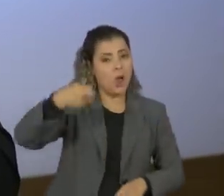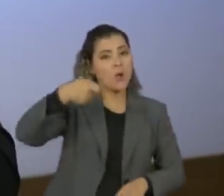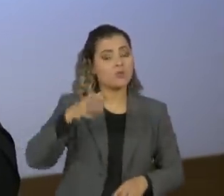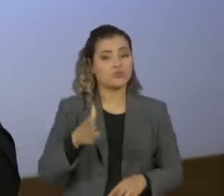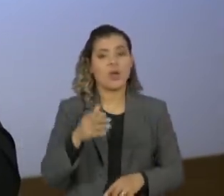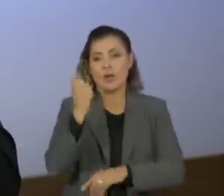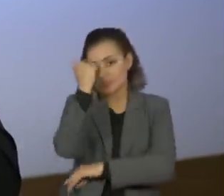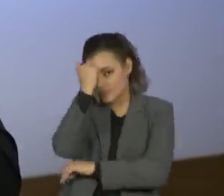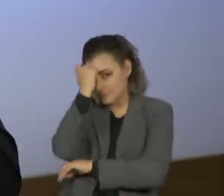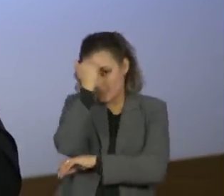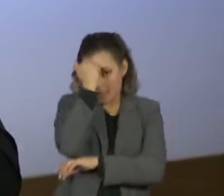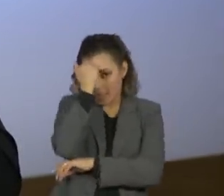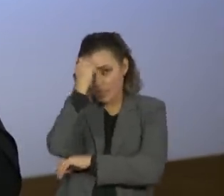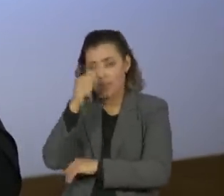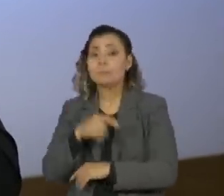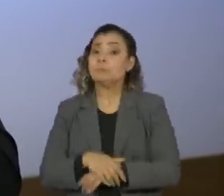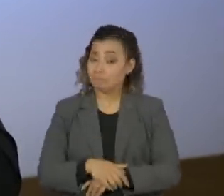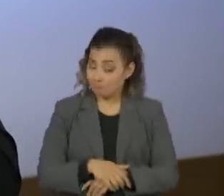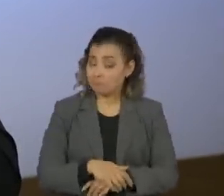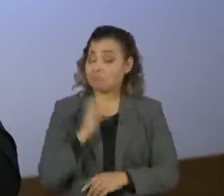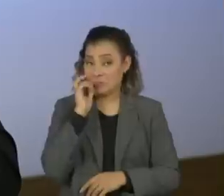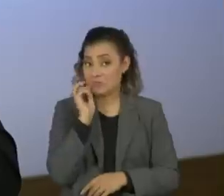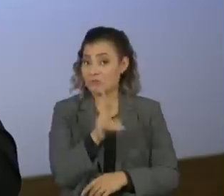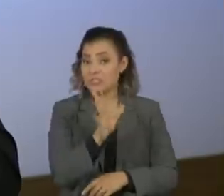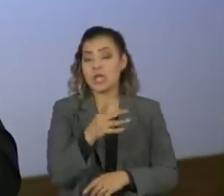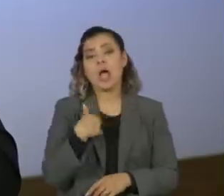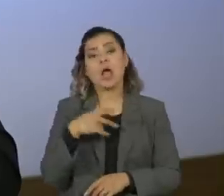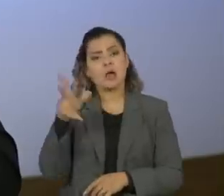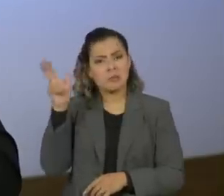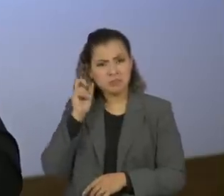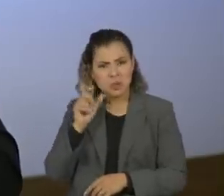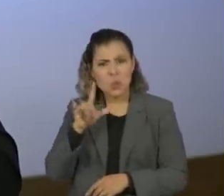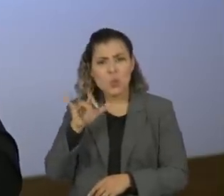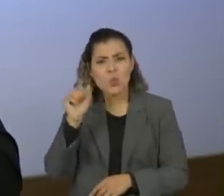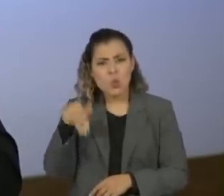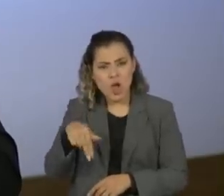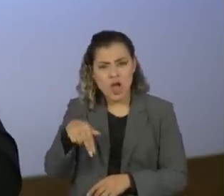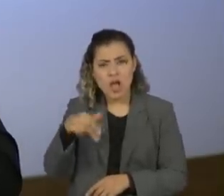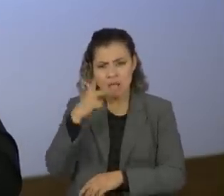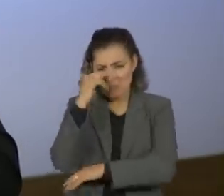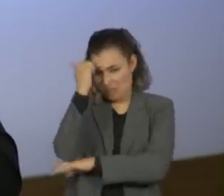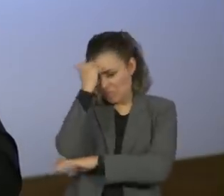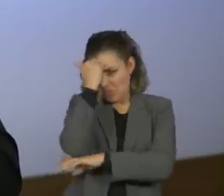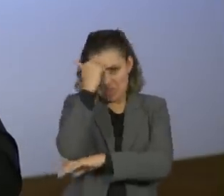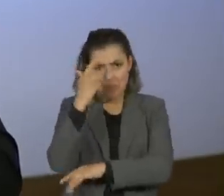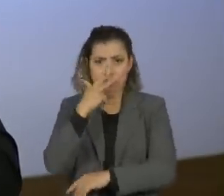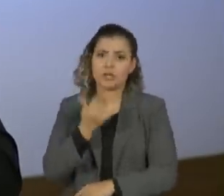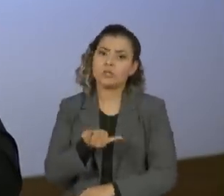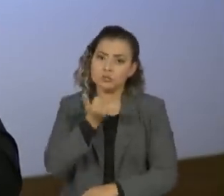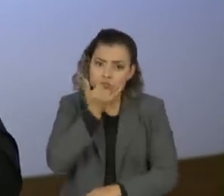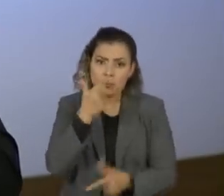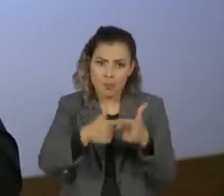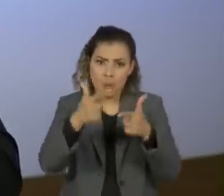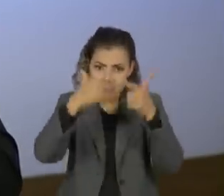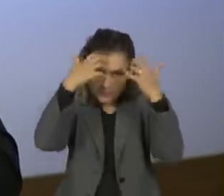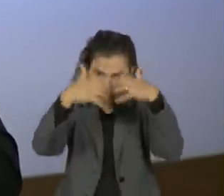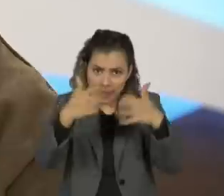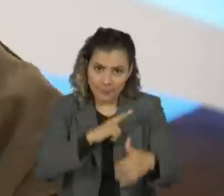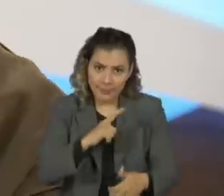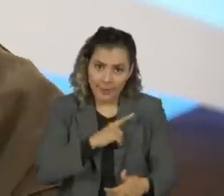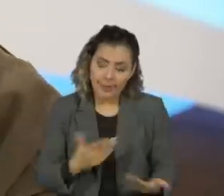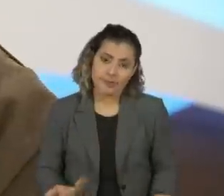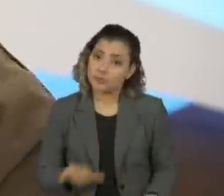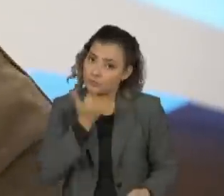sertanejo. Eu vi uma entrevista sua que você falou que quem ouve Lua Santana tem uma cicatriz no cerebelo. Legal isso. O